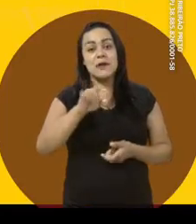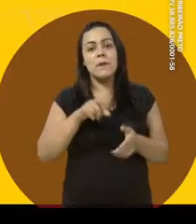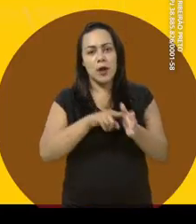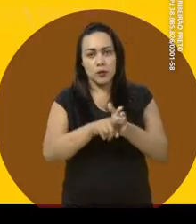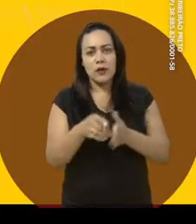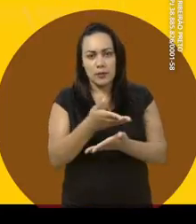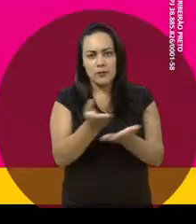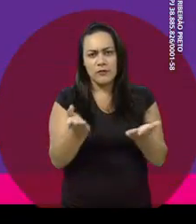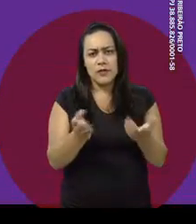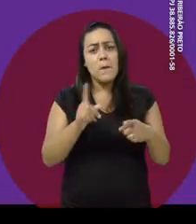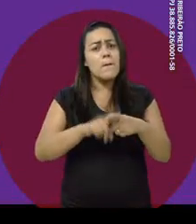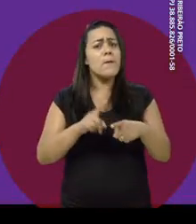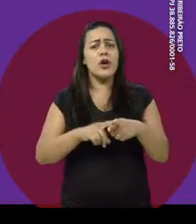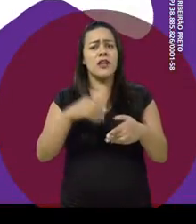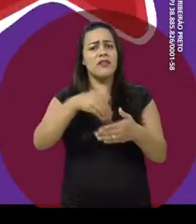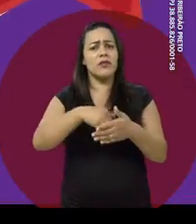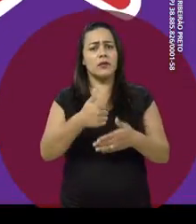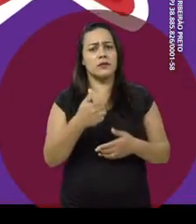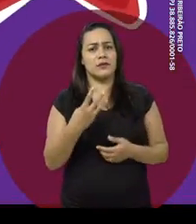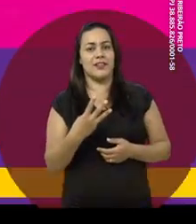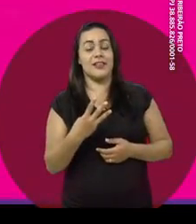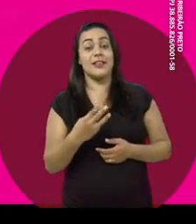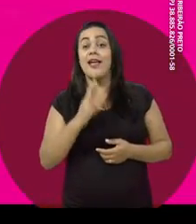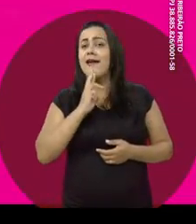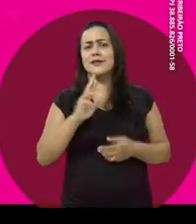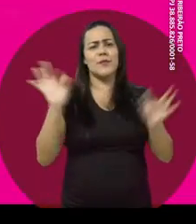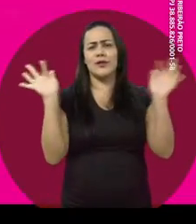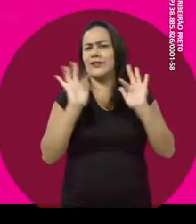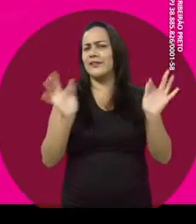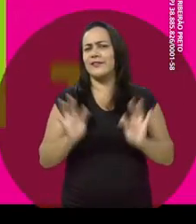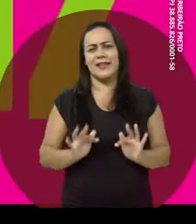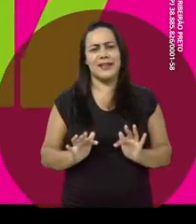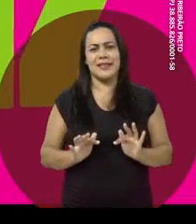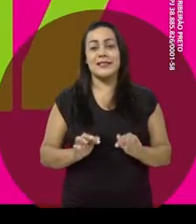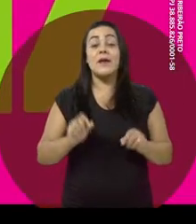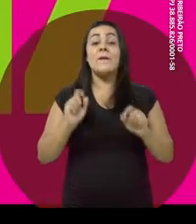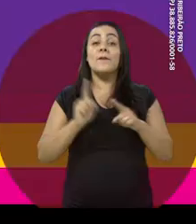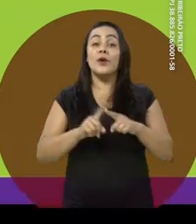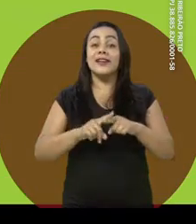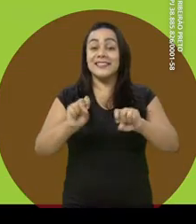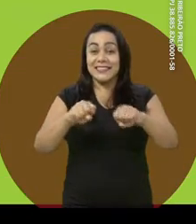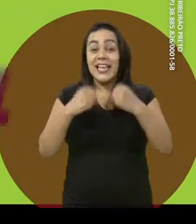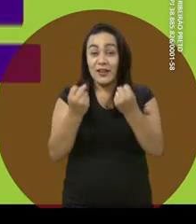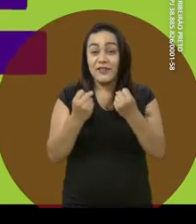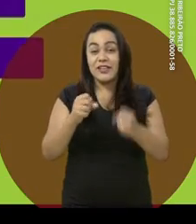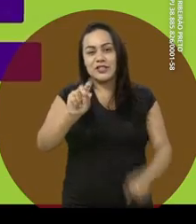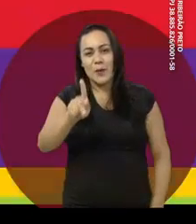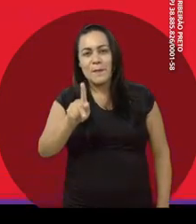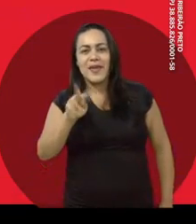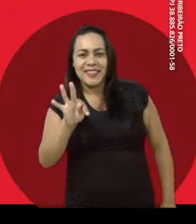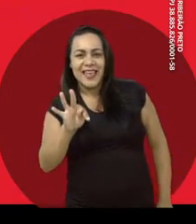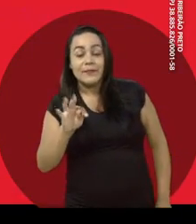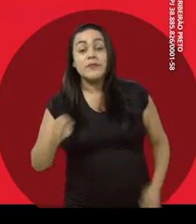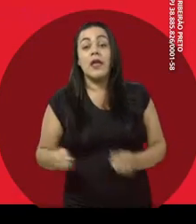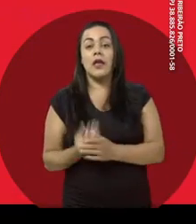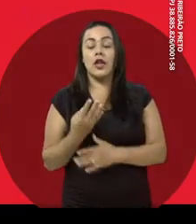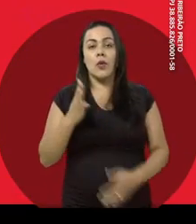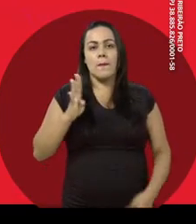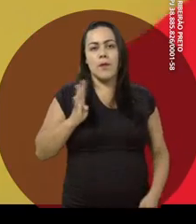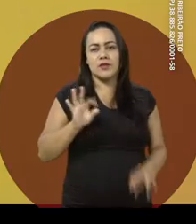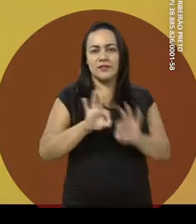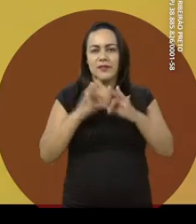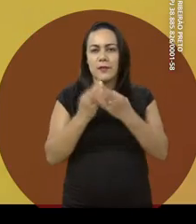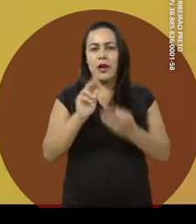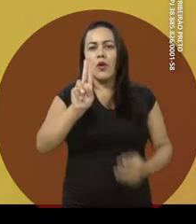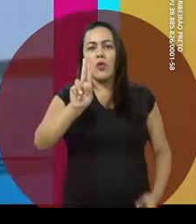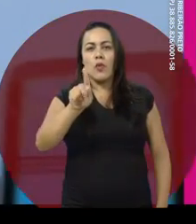Quando perguntarem por que você vota no 13, responda sem medo de ser feliz. Porque quem me defende é o PT, fez